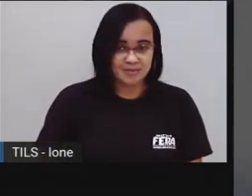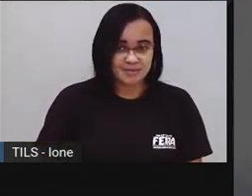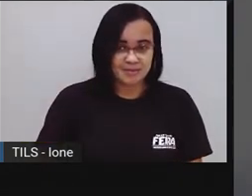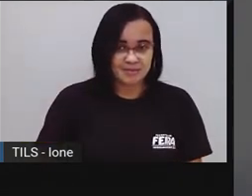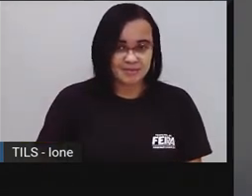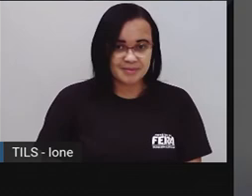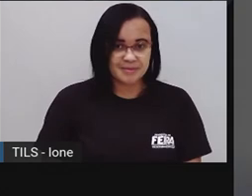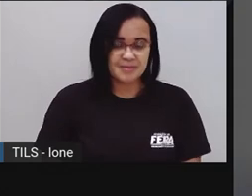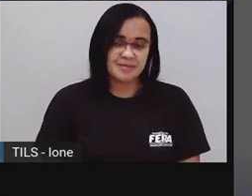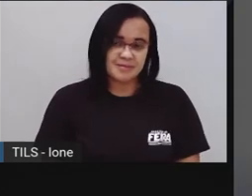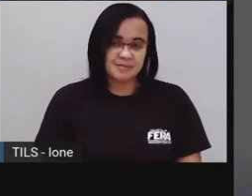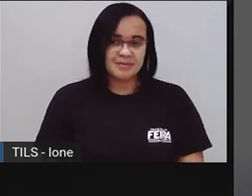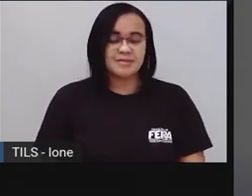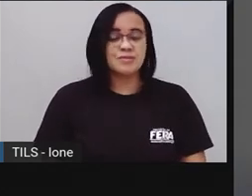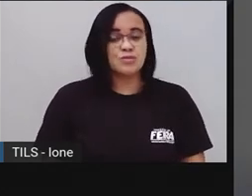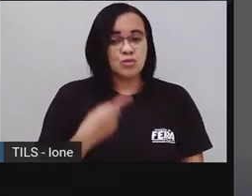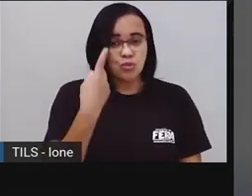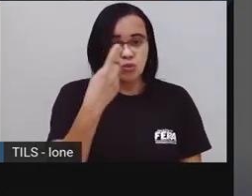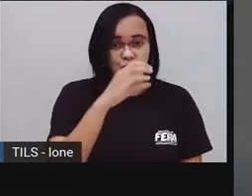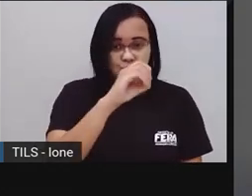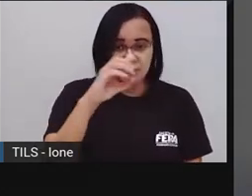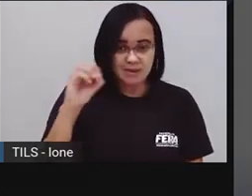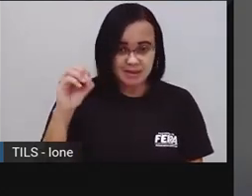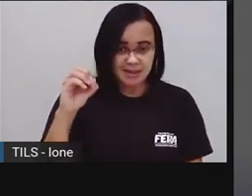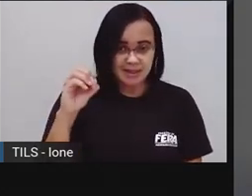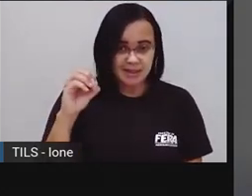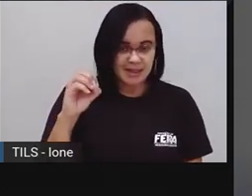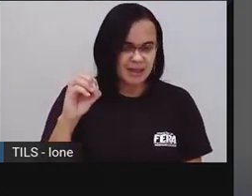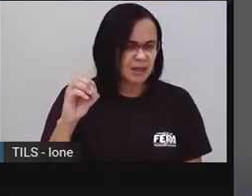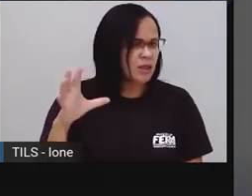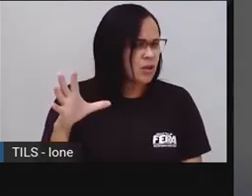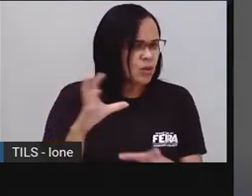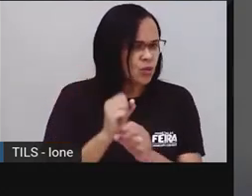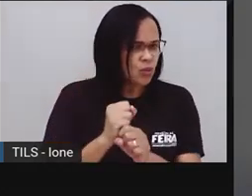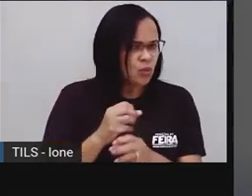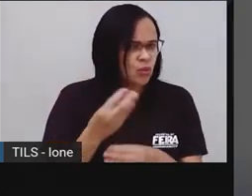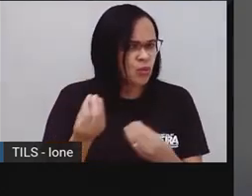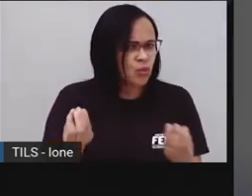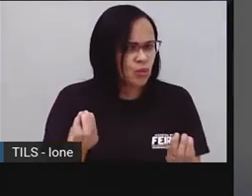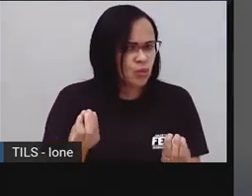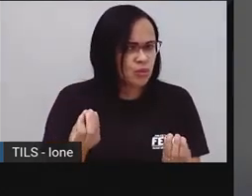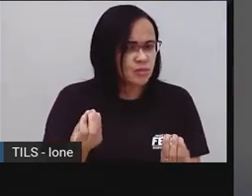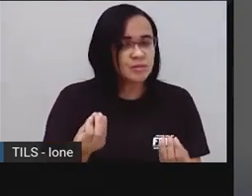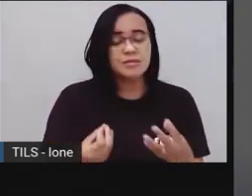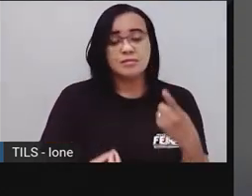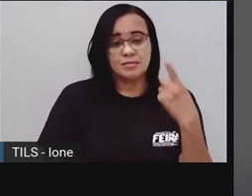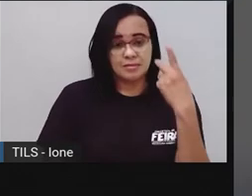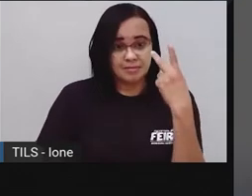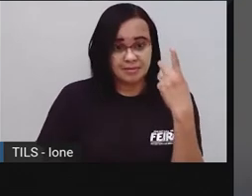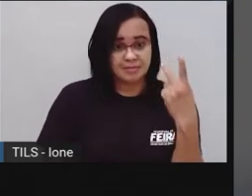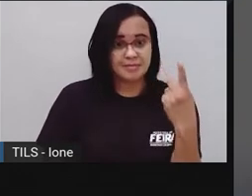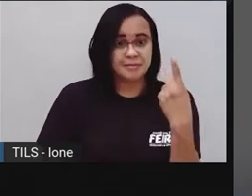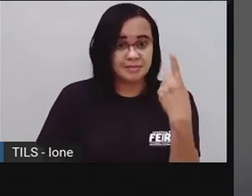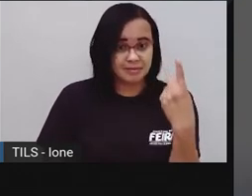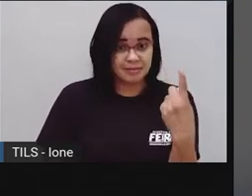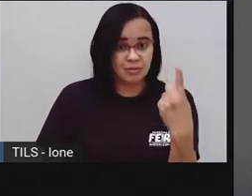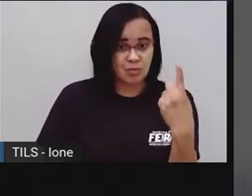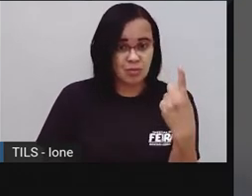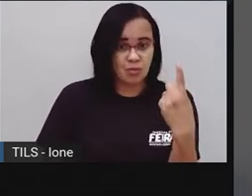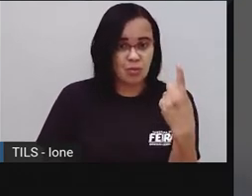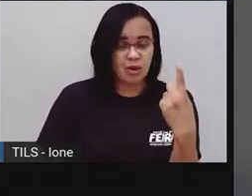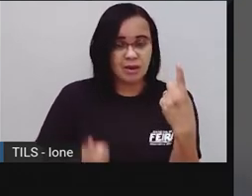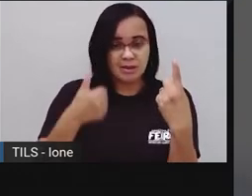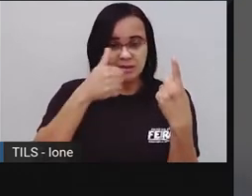Quer dizer que eu vou pegar o cem e vou botar ele quantas vezes aqui? Quatro, ó, que é cem, não é isso?